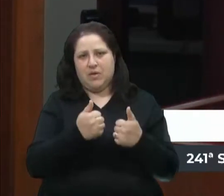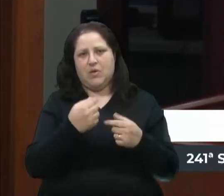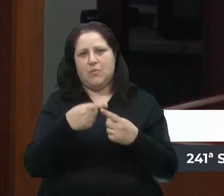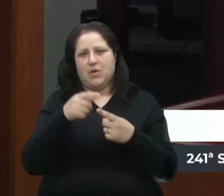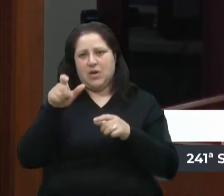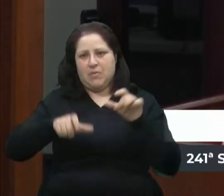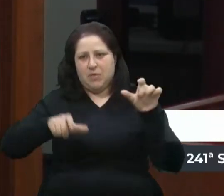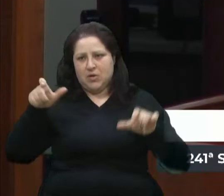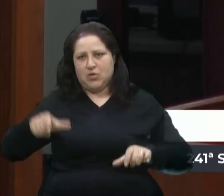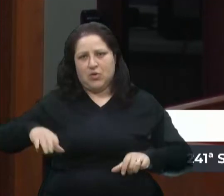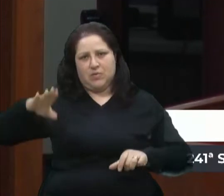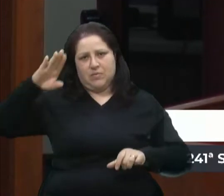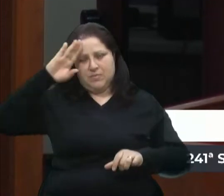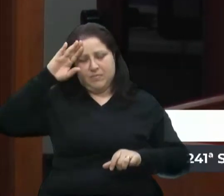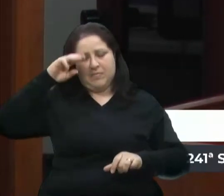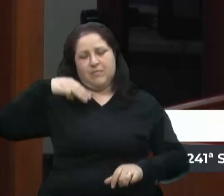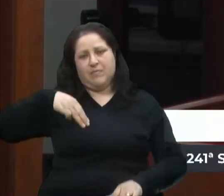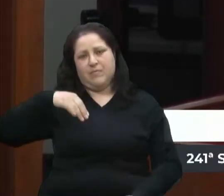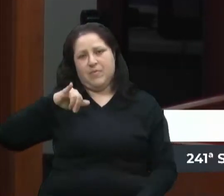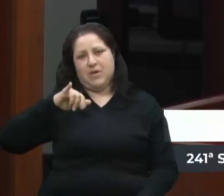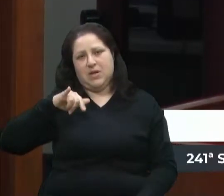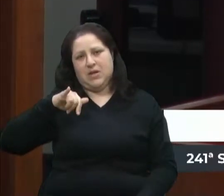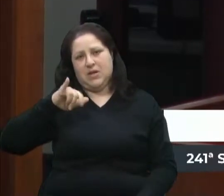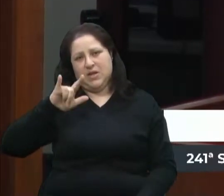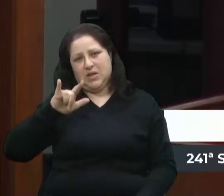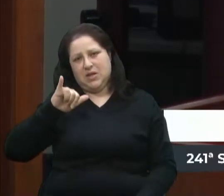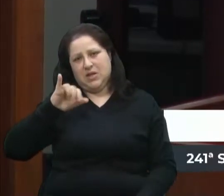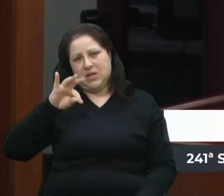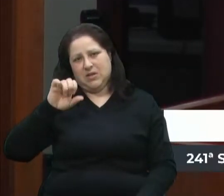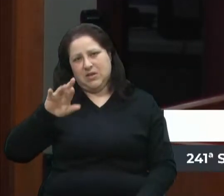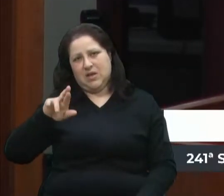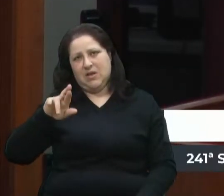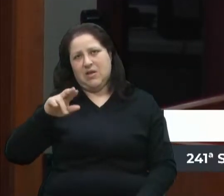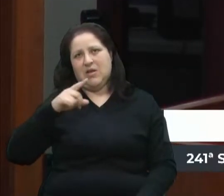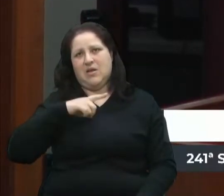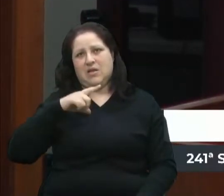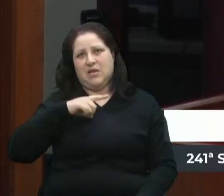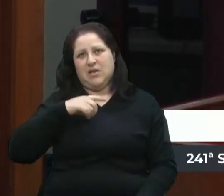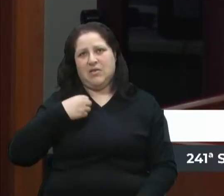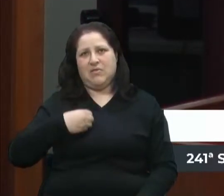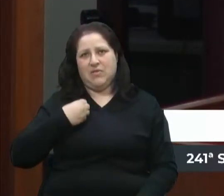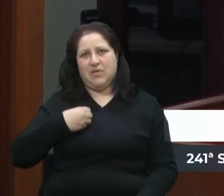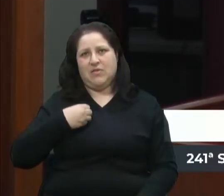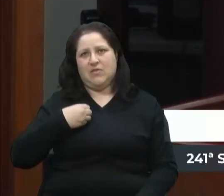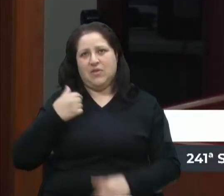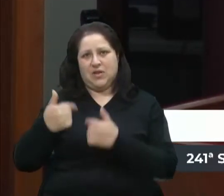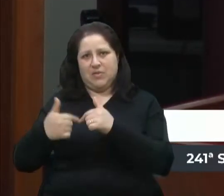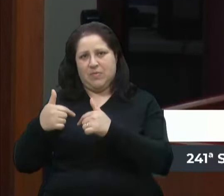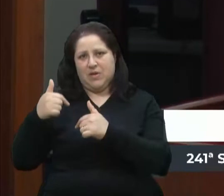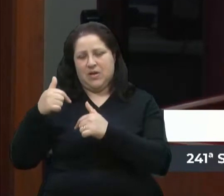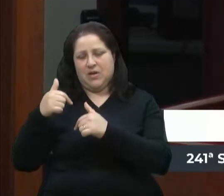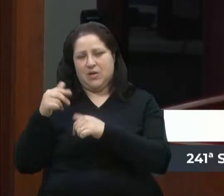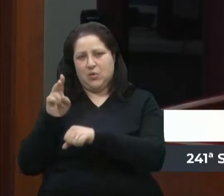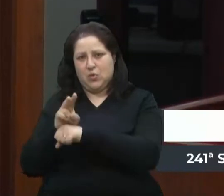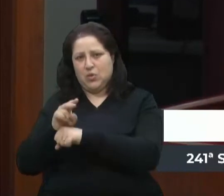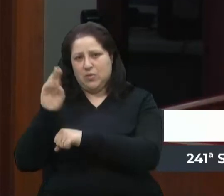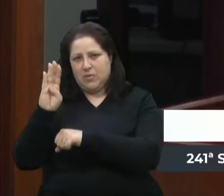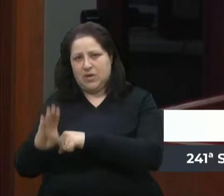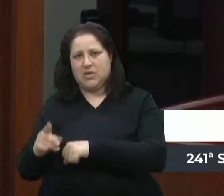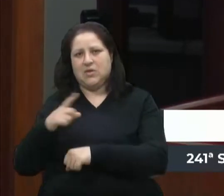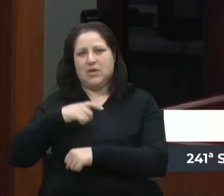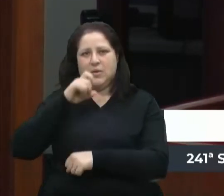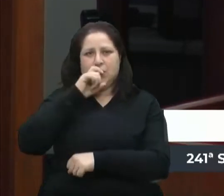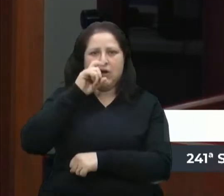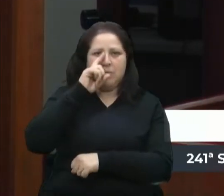serve o nosso país tem um pai e uma mãe em casa que hoje estão na rua com a bandeira verde e amarela. E eles não vão se